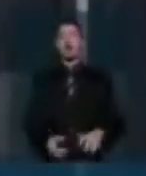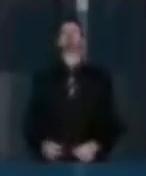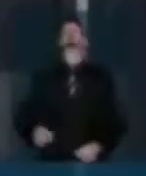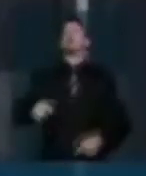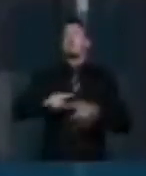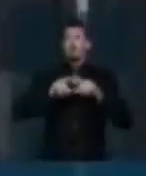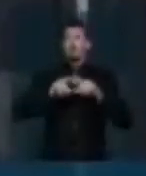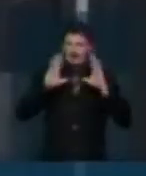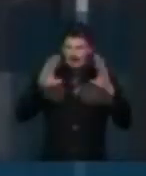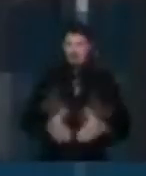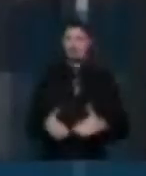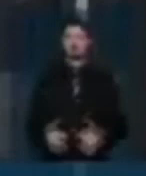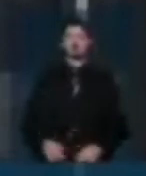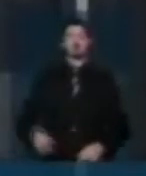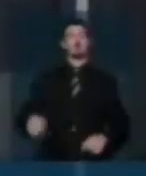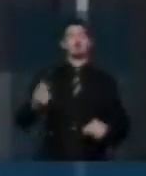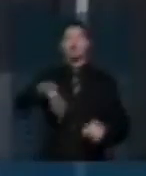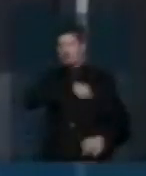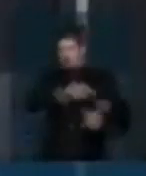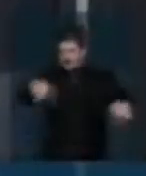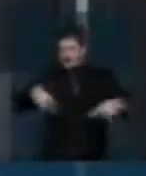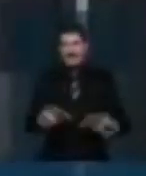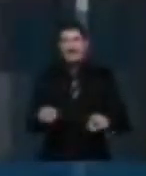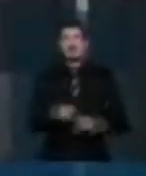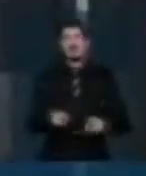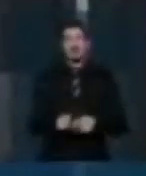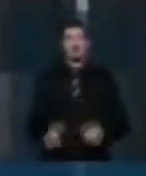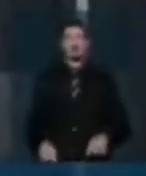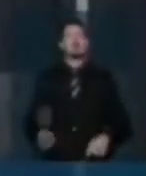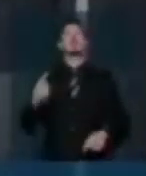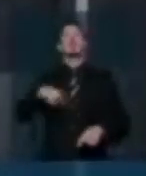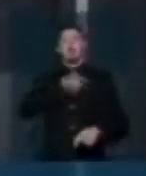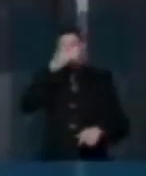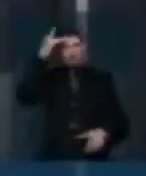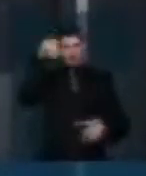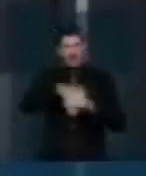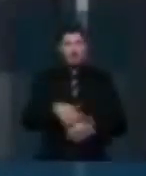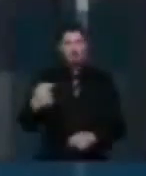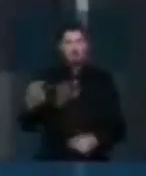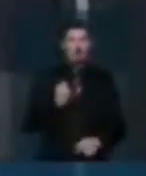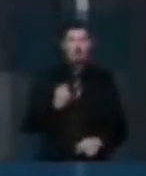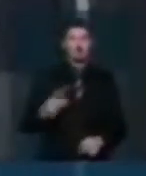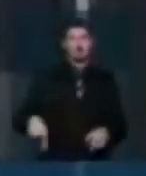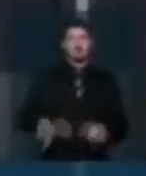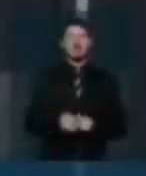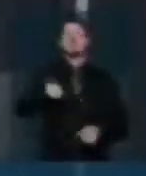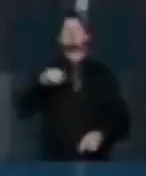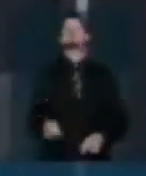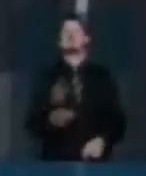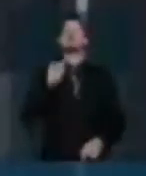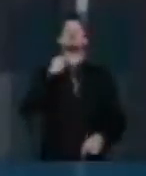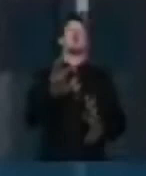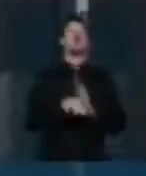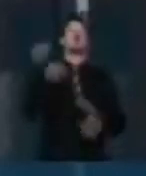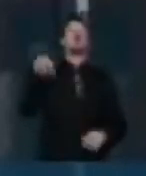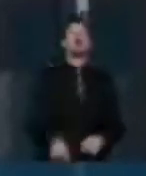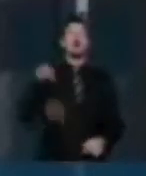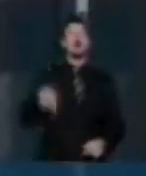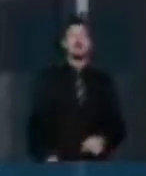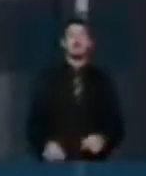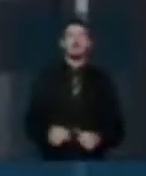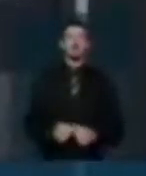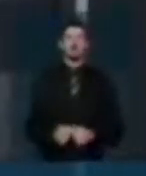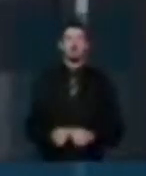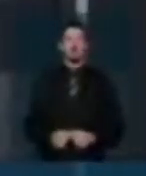nas comissões, nos nossos gabinetes e com os nossos eleitores quem são os corruptos e corruptores dessa República.